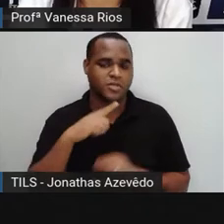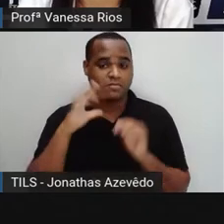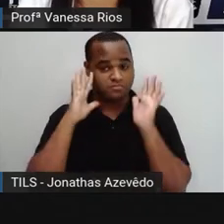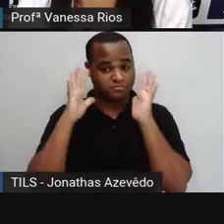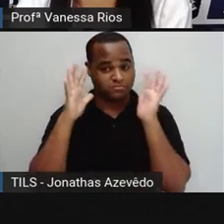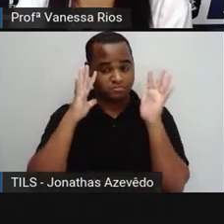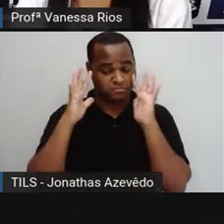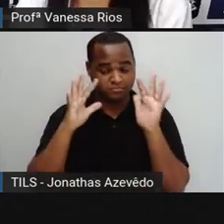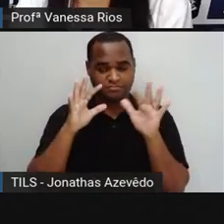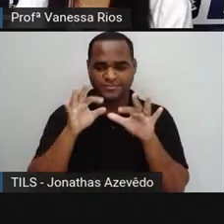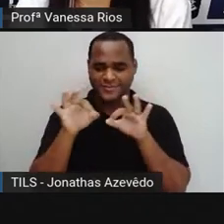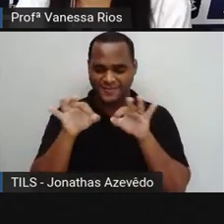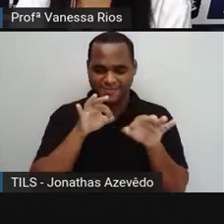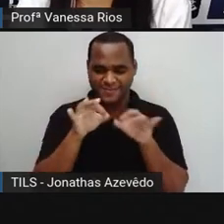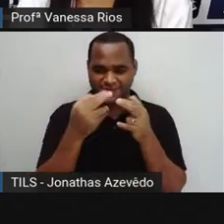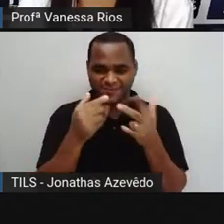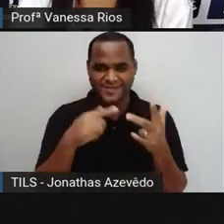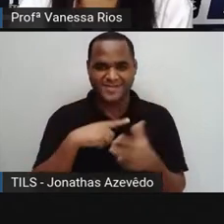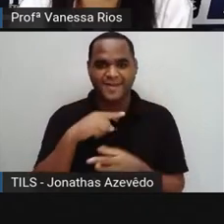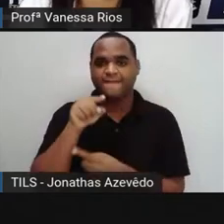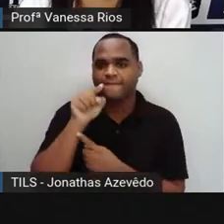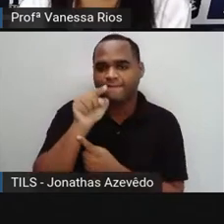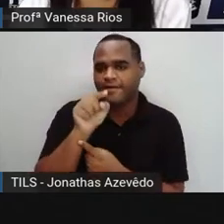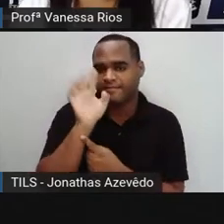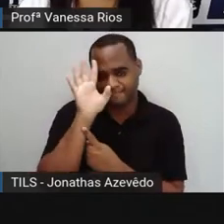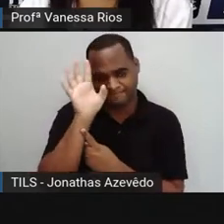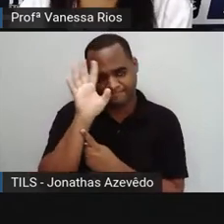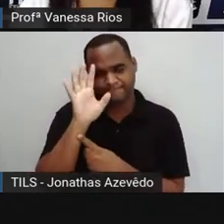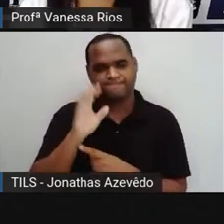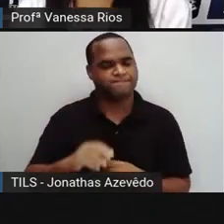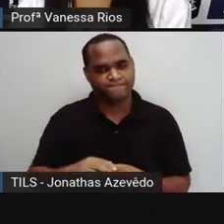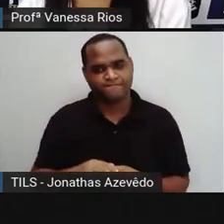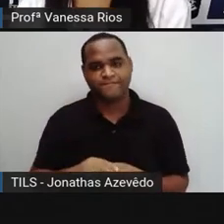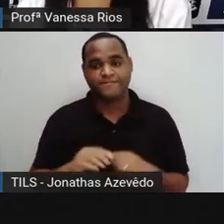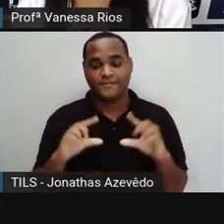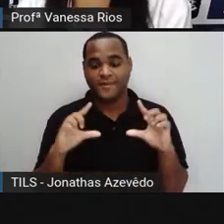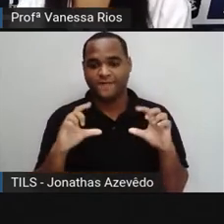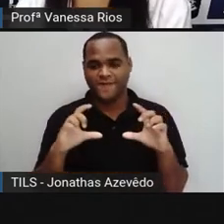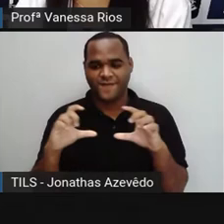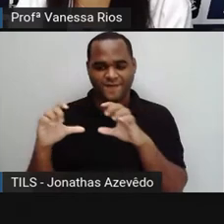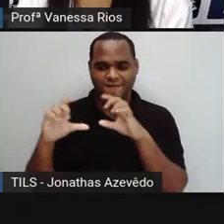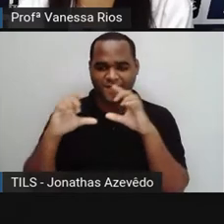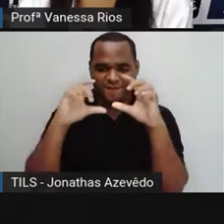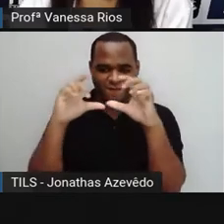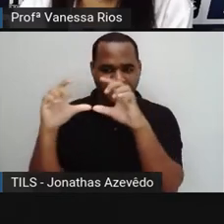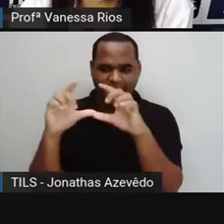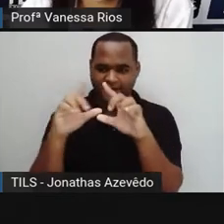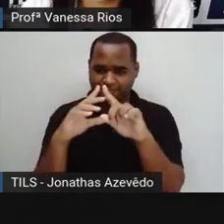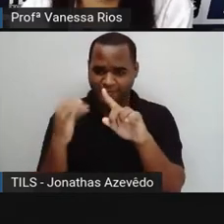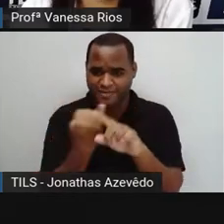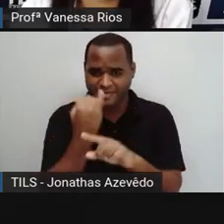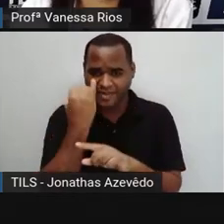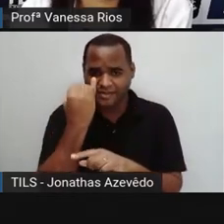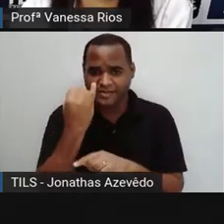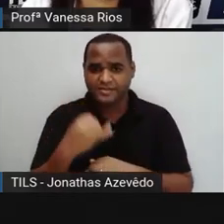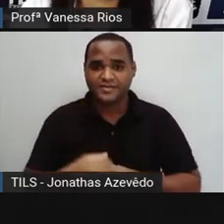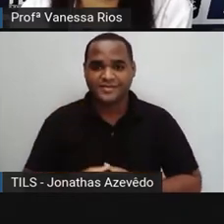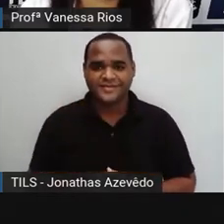formalizem as respostas aí apenas pensando. As fotografias, elas são importantes?